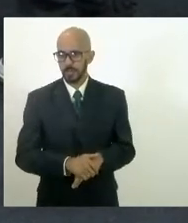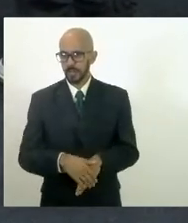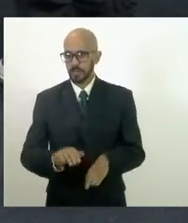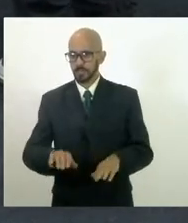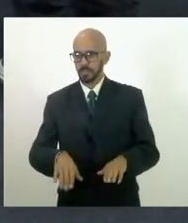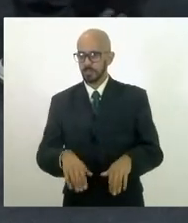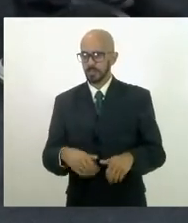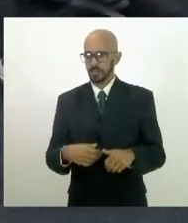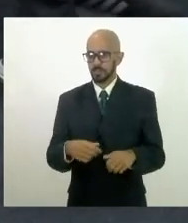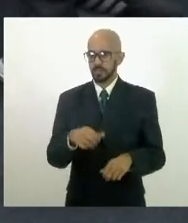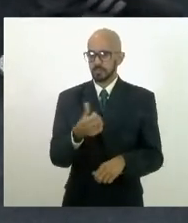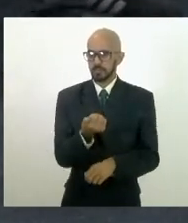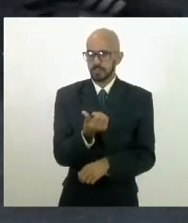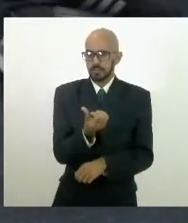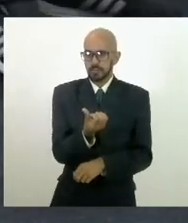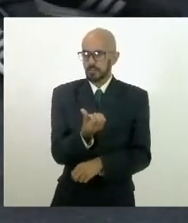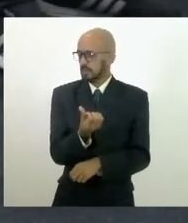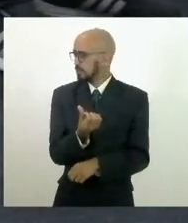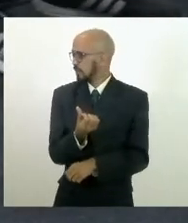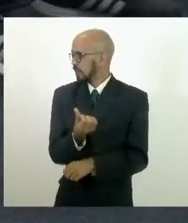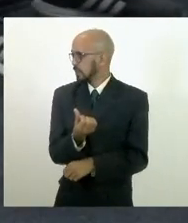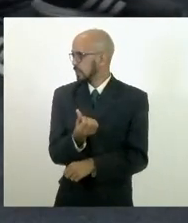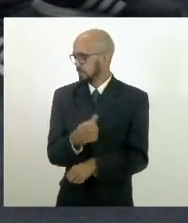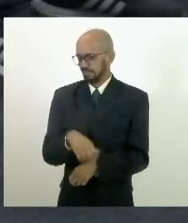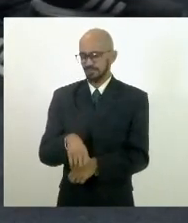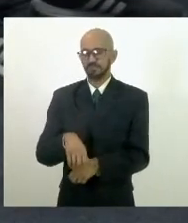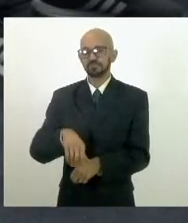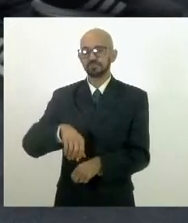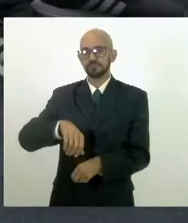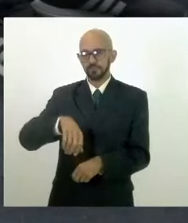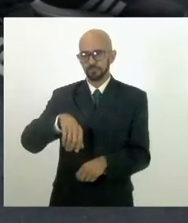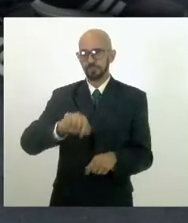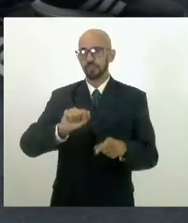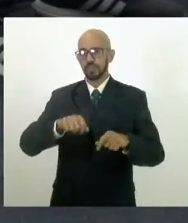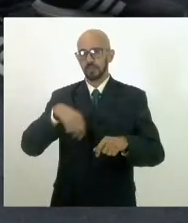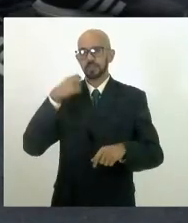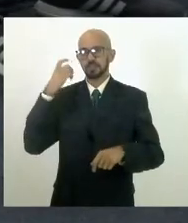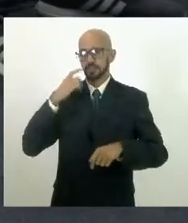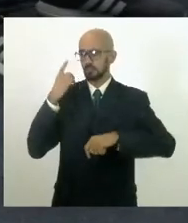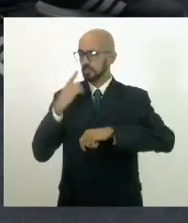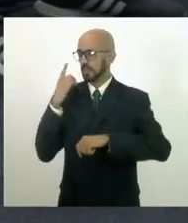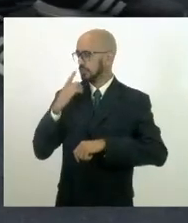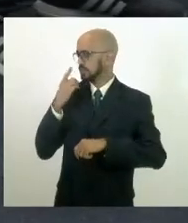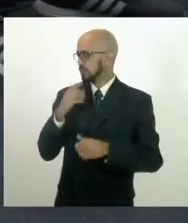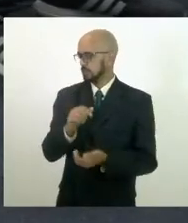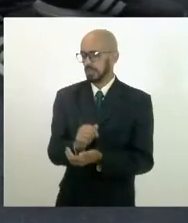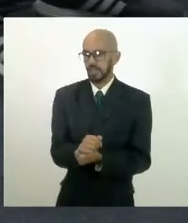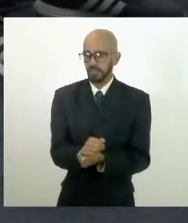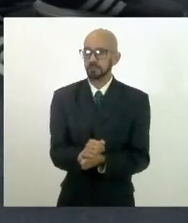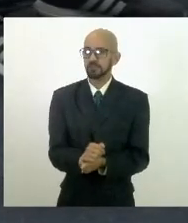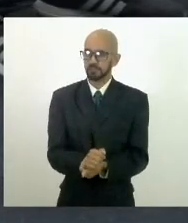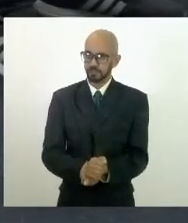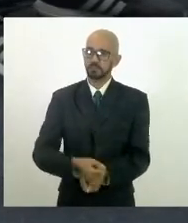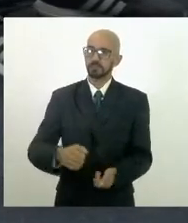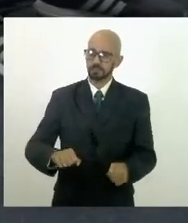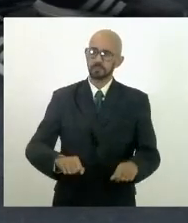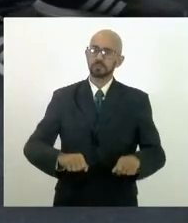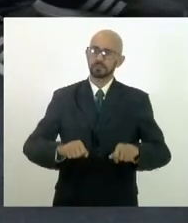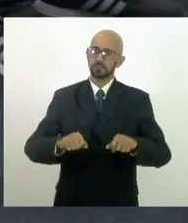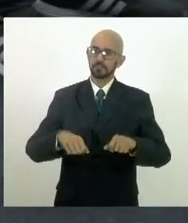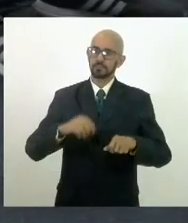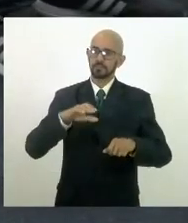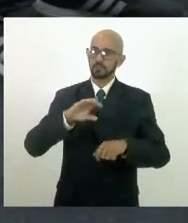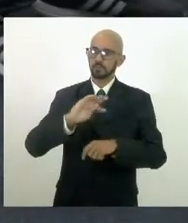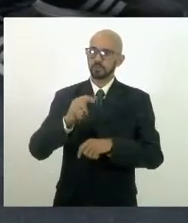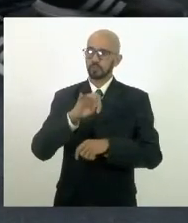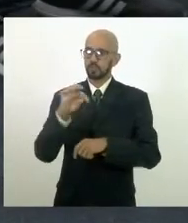1606, de autoria de várias deputadas e do deputado Chico